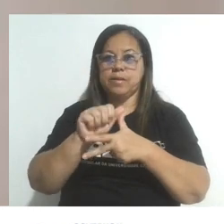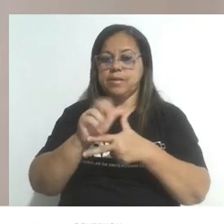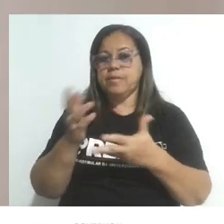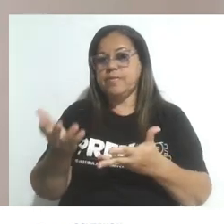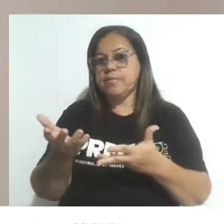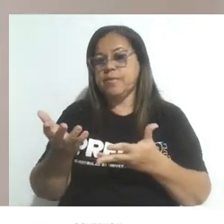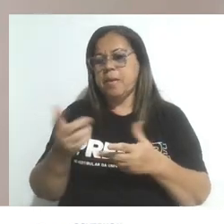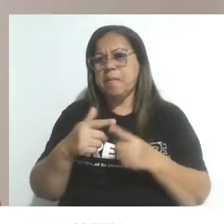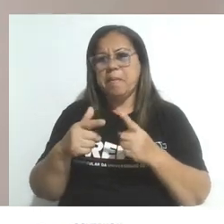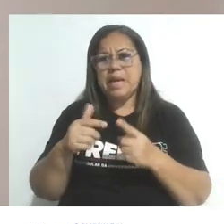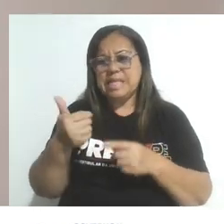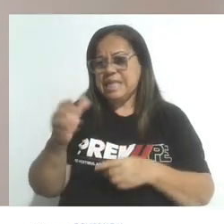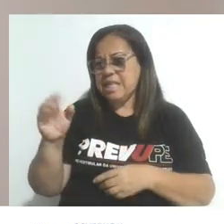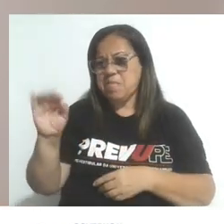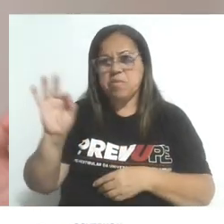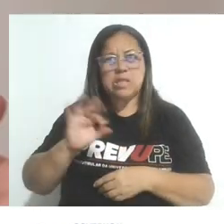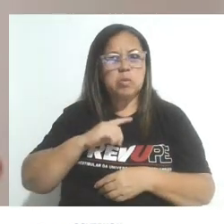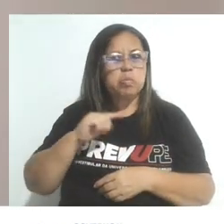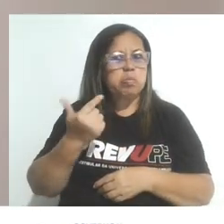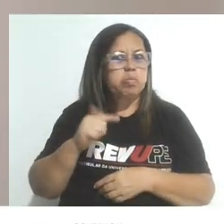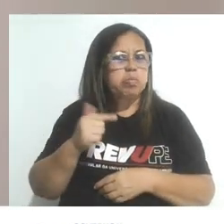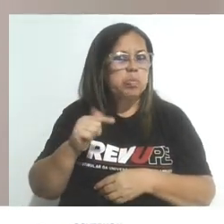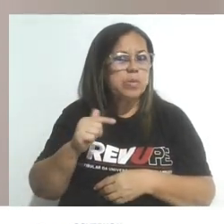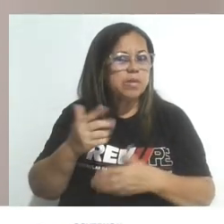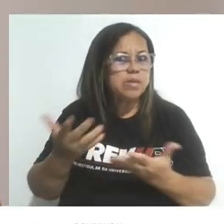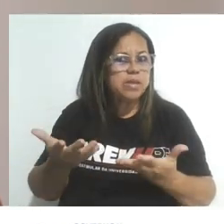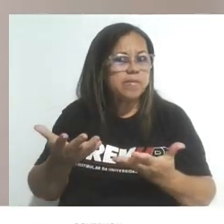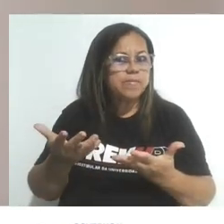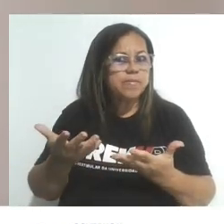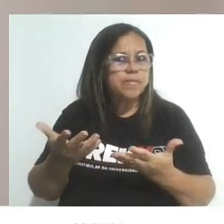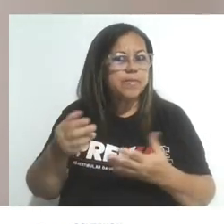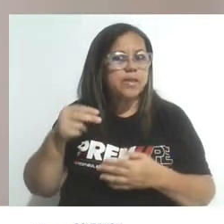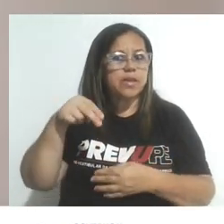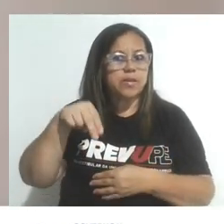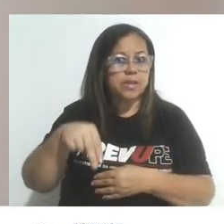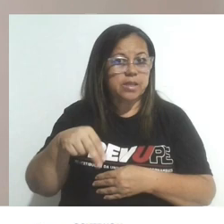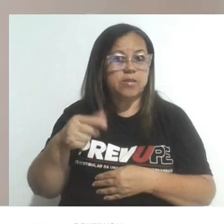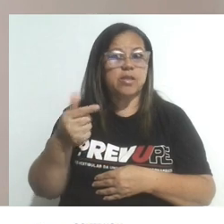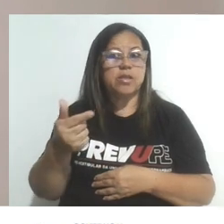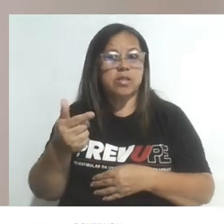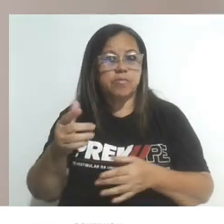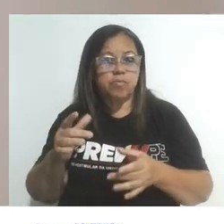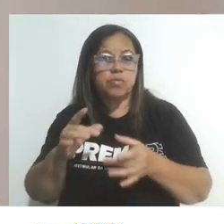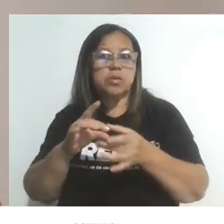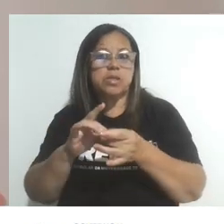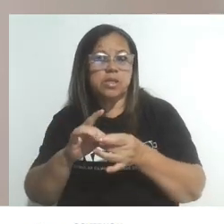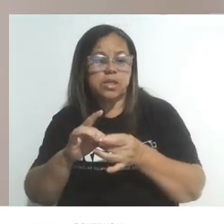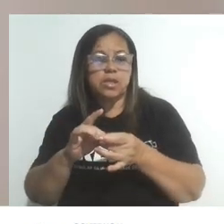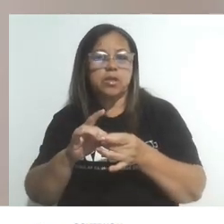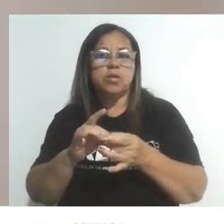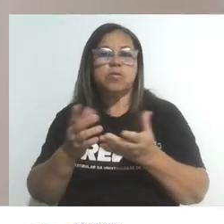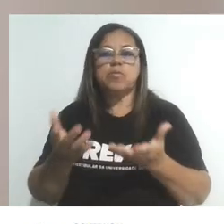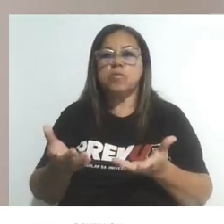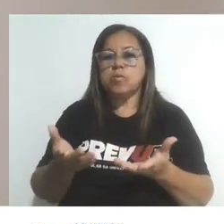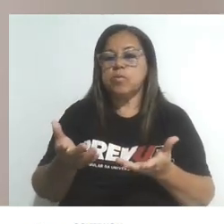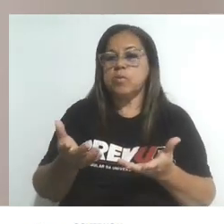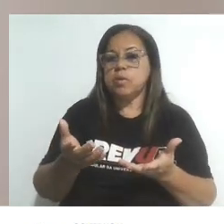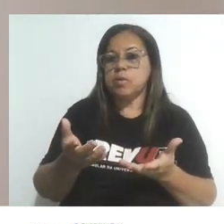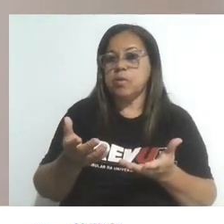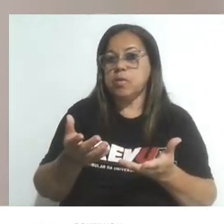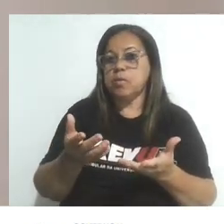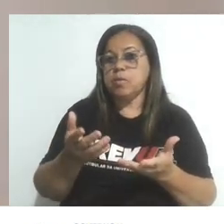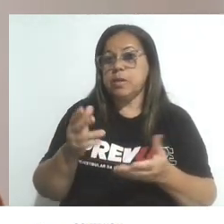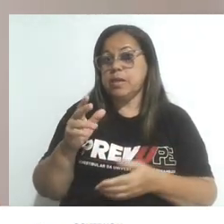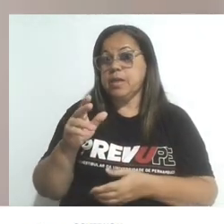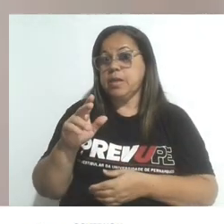rendimento em amônia. Ou seja, todo o nitrogênio reagiria com o hidrogênio para formar a amônia. Na